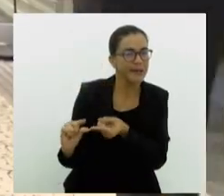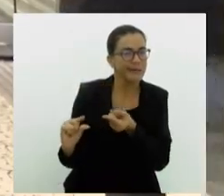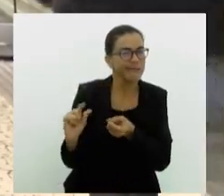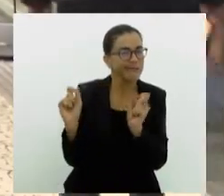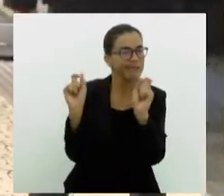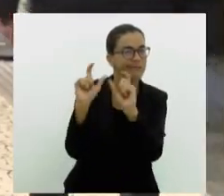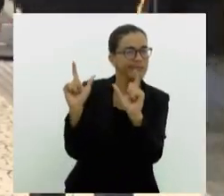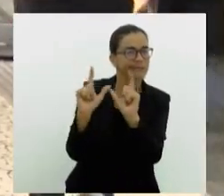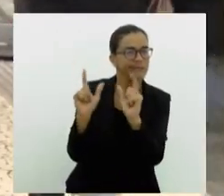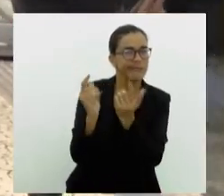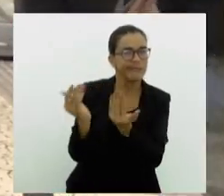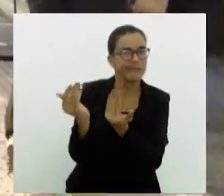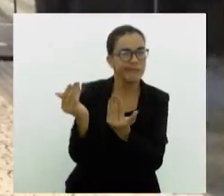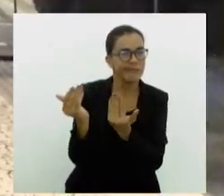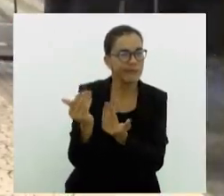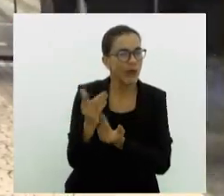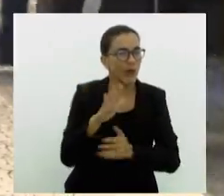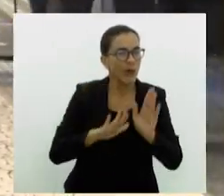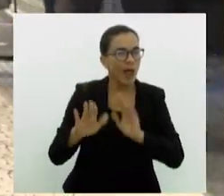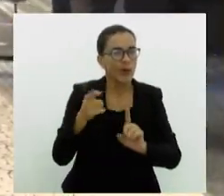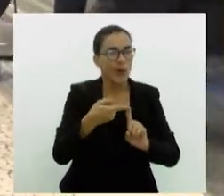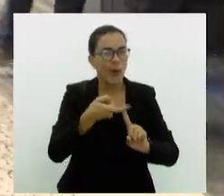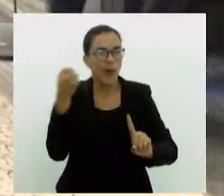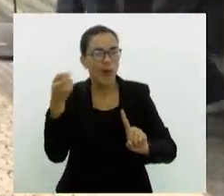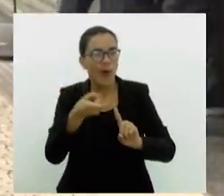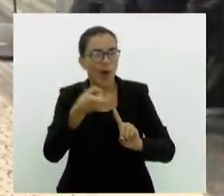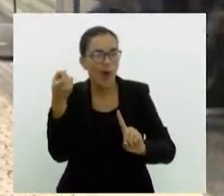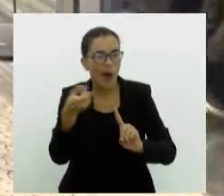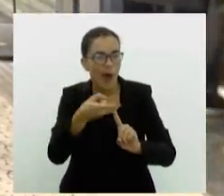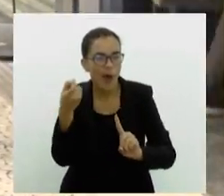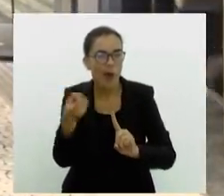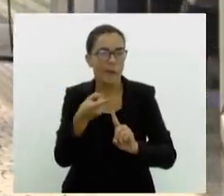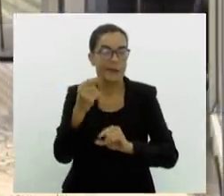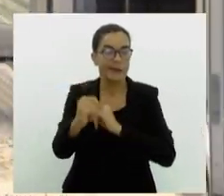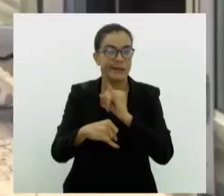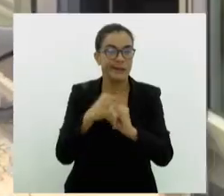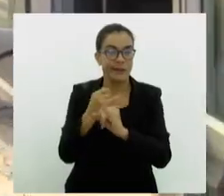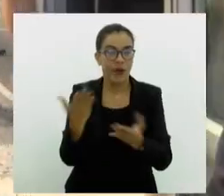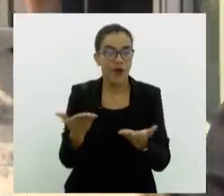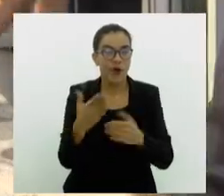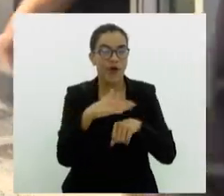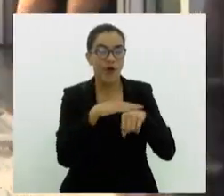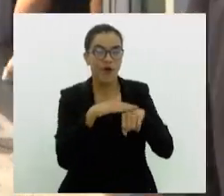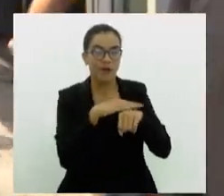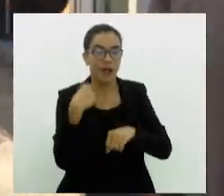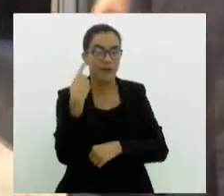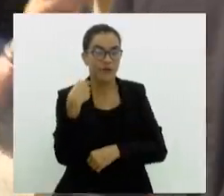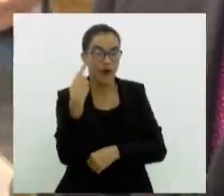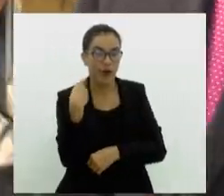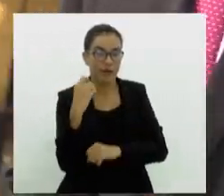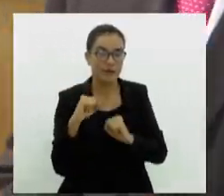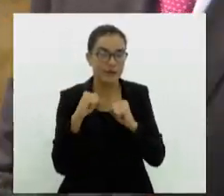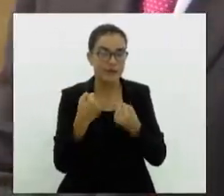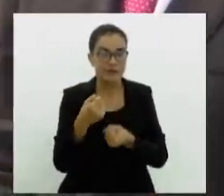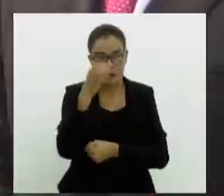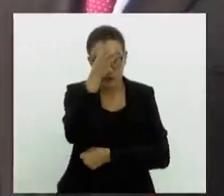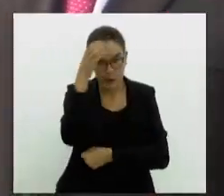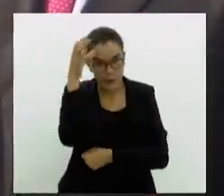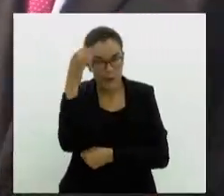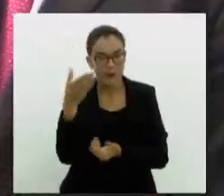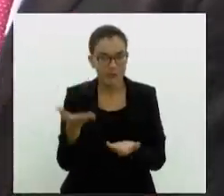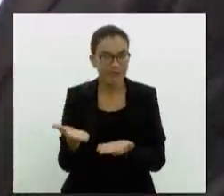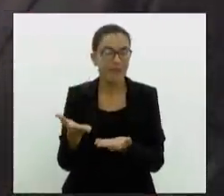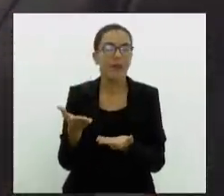ficar muito atento para não cair nos golpes da internet, né? E hoje a gente conversa com o advogado da Defesa do Consumidor aqui da LERJ, Jefferson Queiroz,